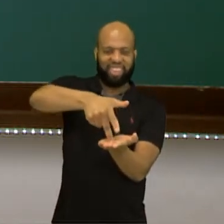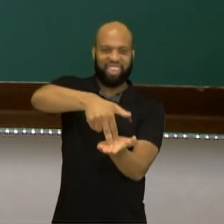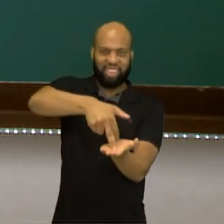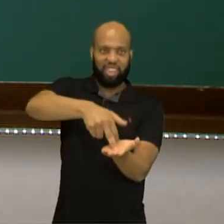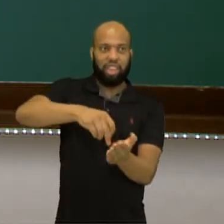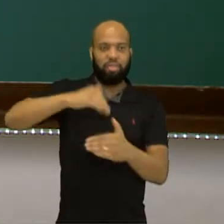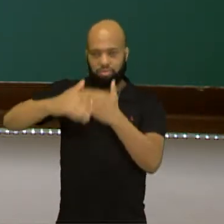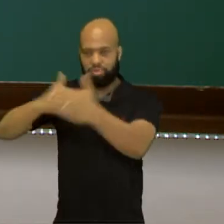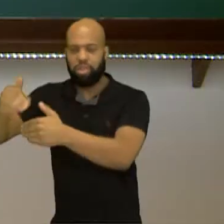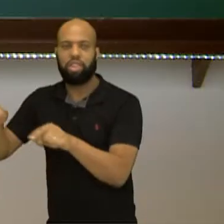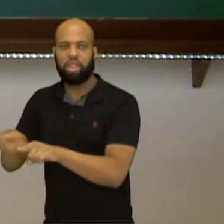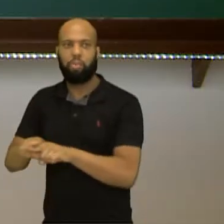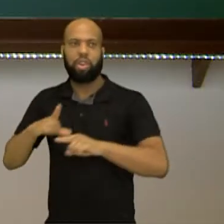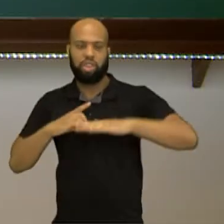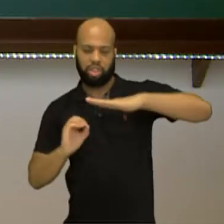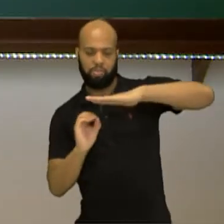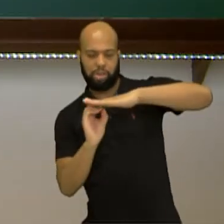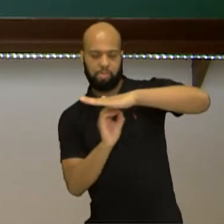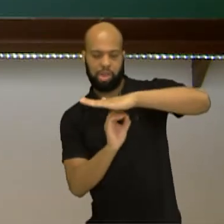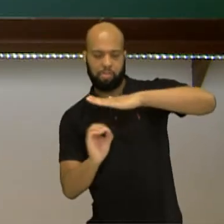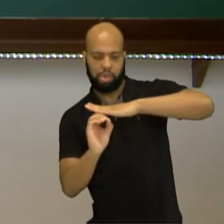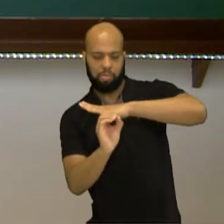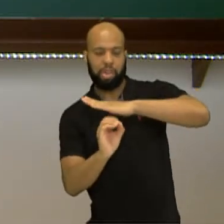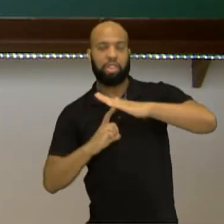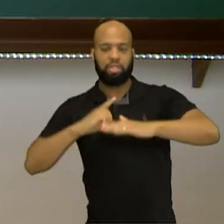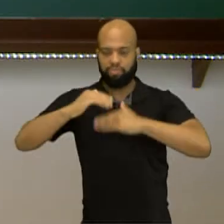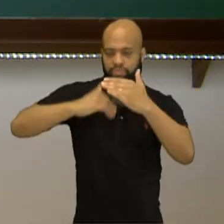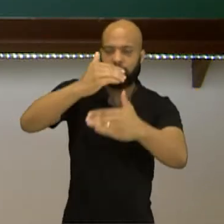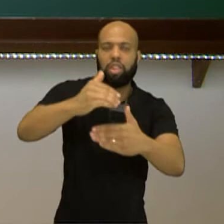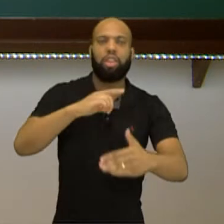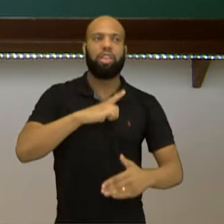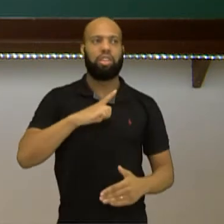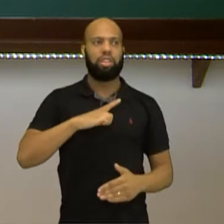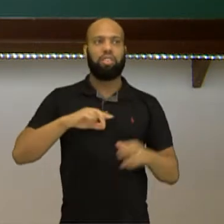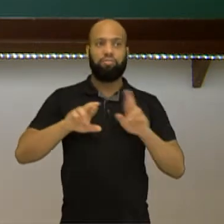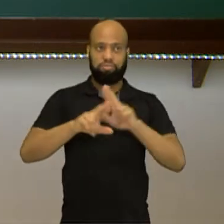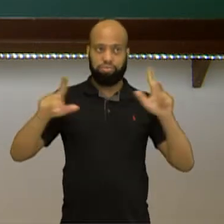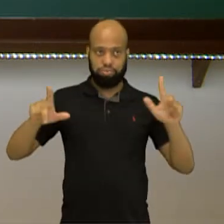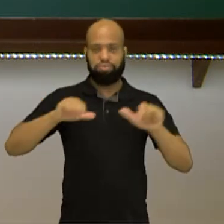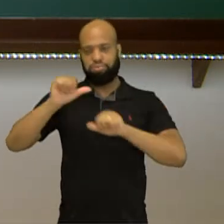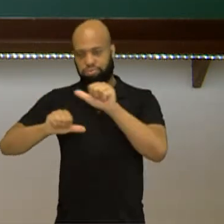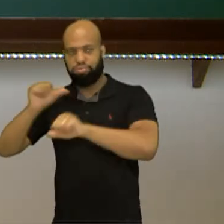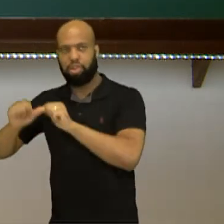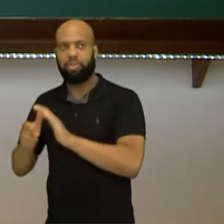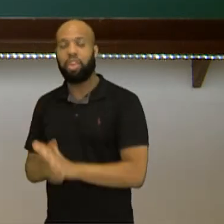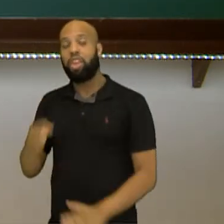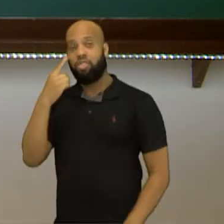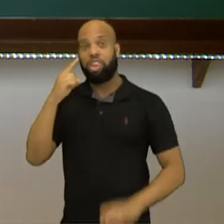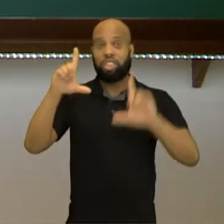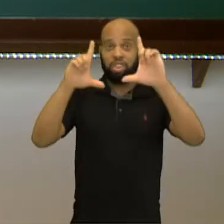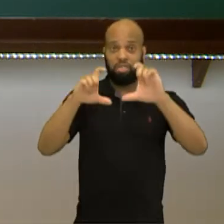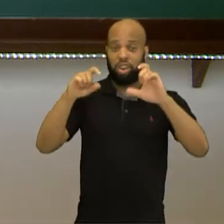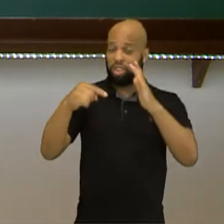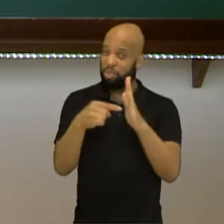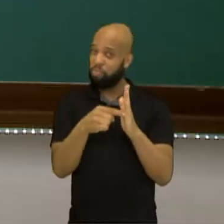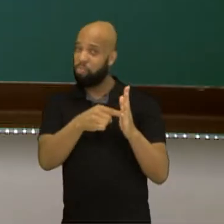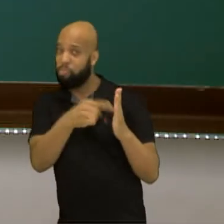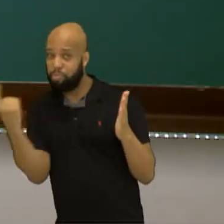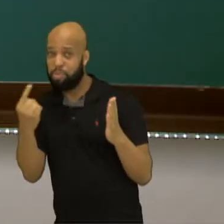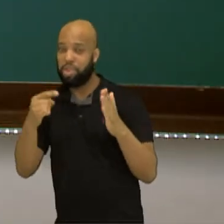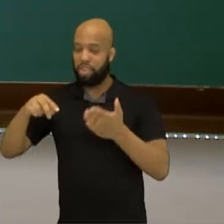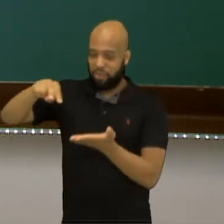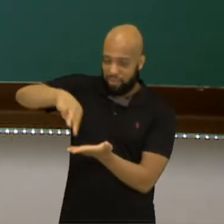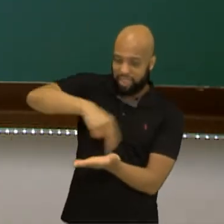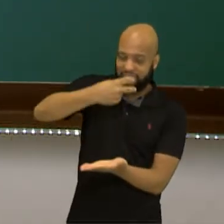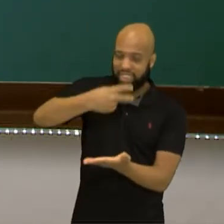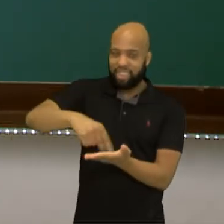tamanhos, rodinhas e tudo foi se tornando diferente, tá? Aqui a professora trouxe uma imagem do